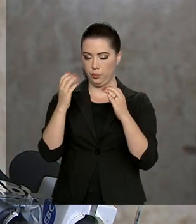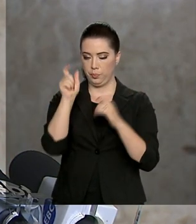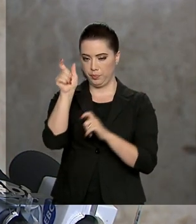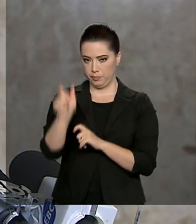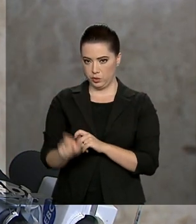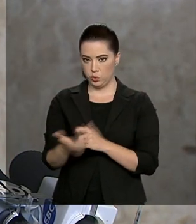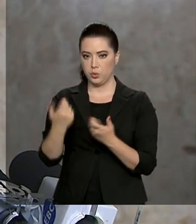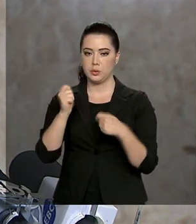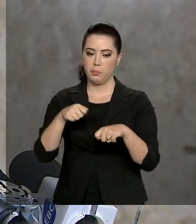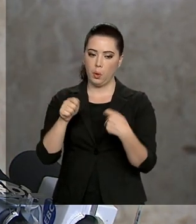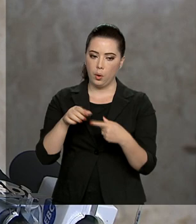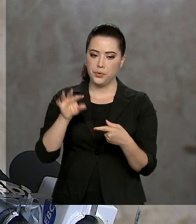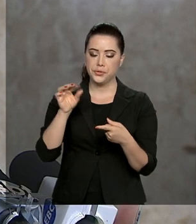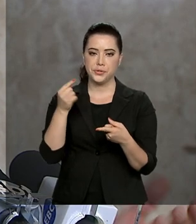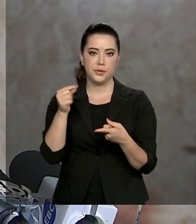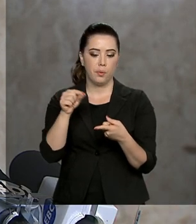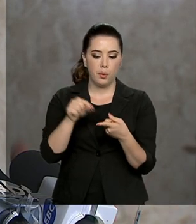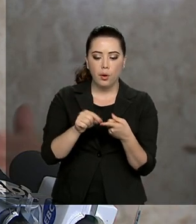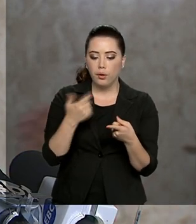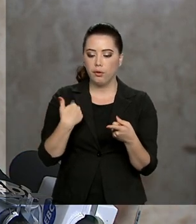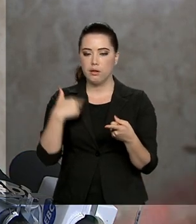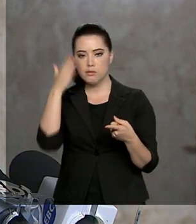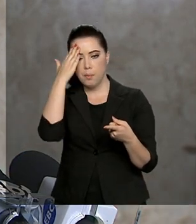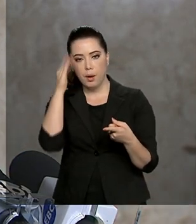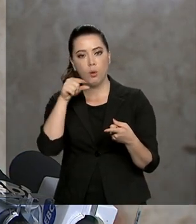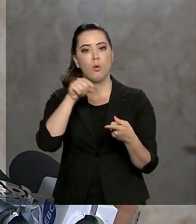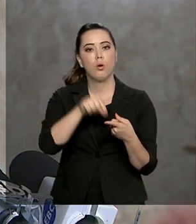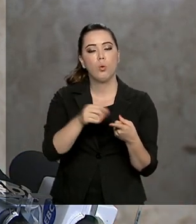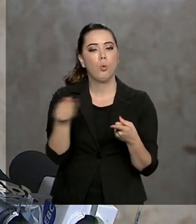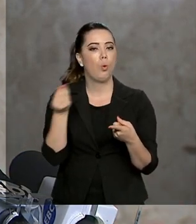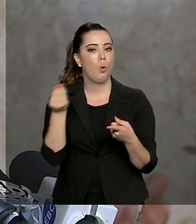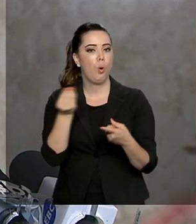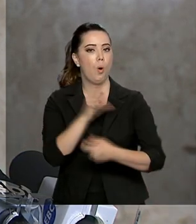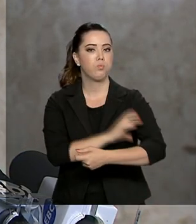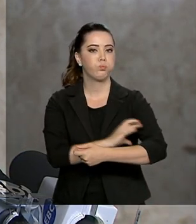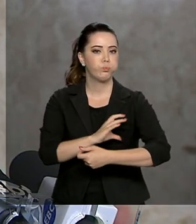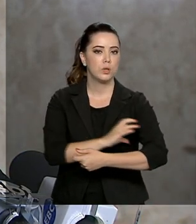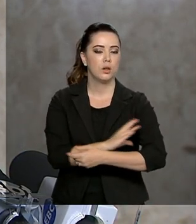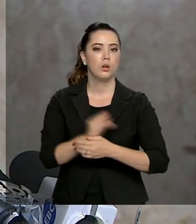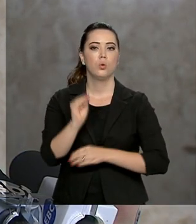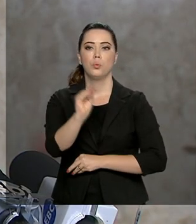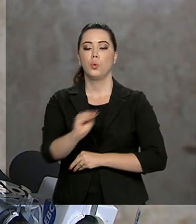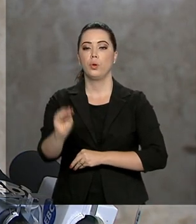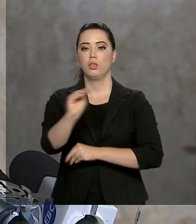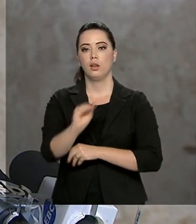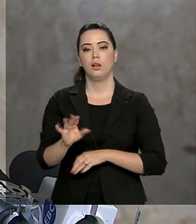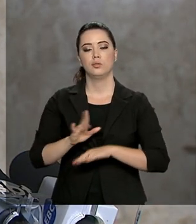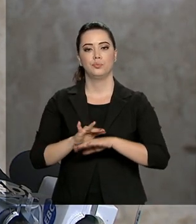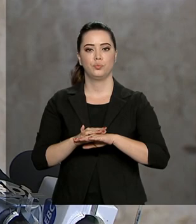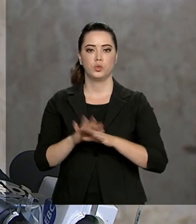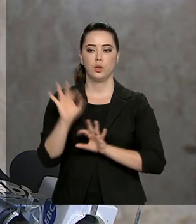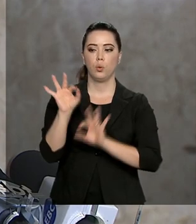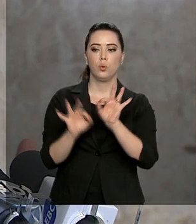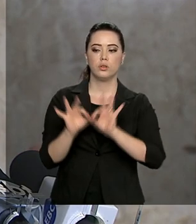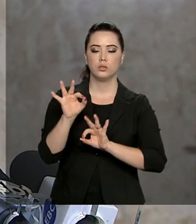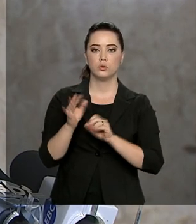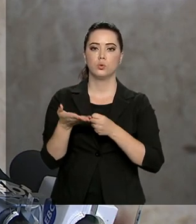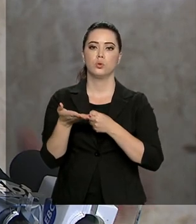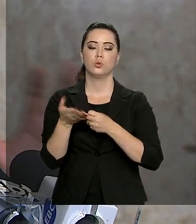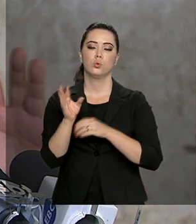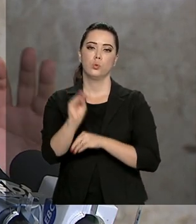medir uma pressão arterial, para medir uma glicemia, para poder enfrentar a hipertensão, diabetes. É a reorganização da atenção